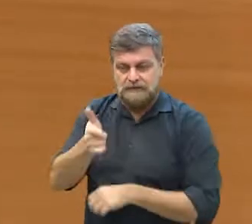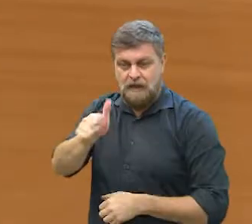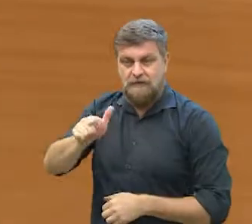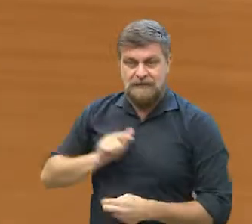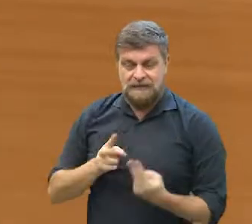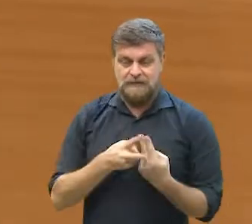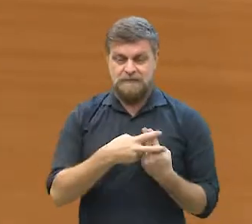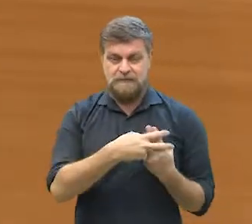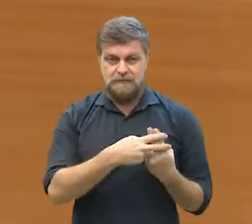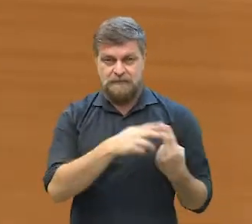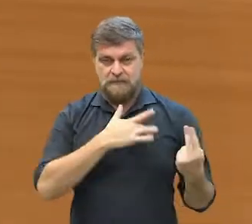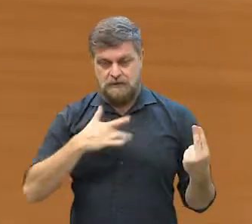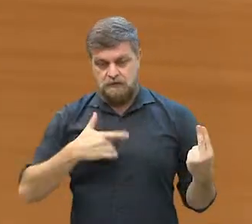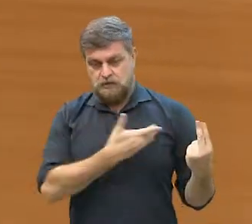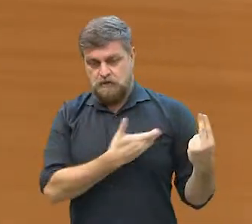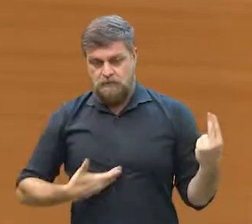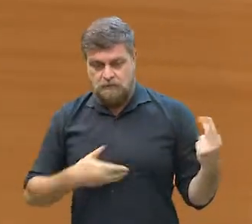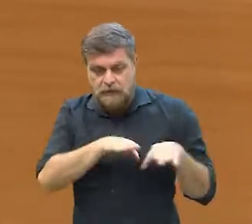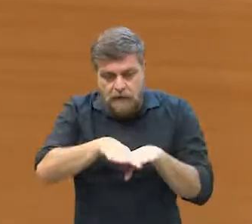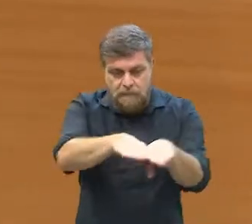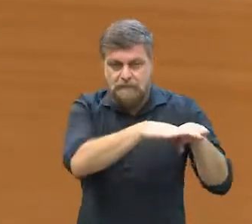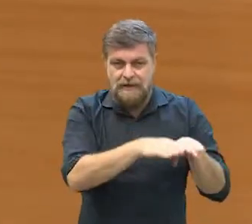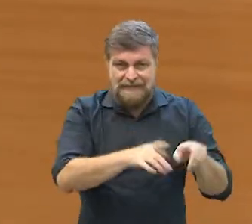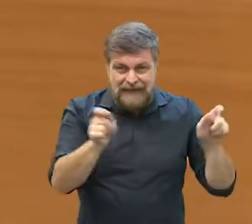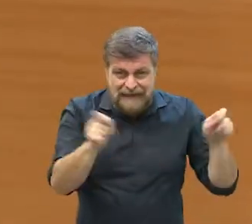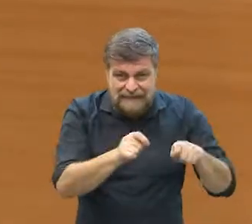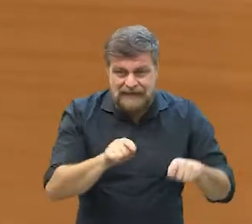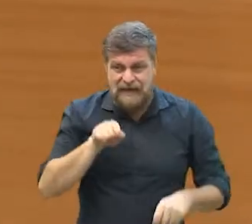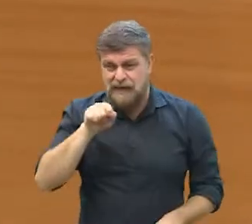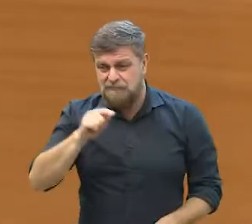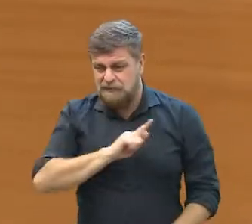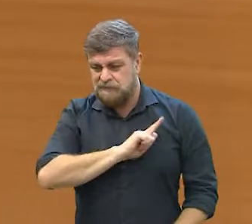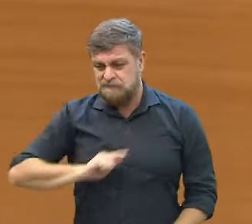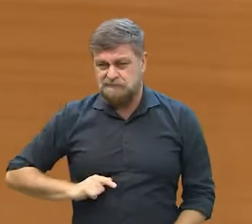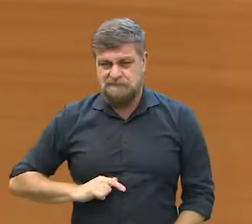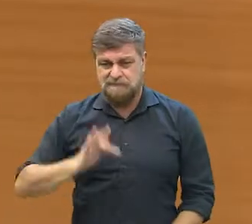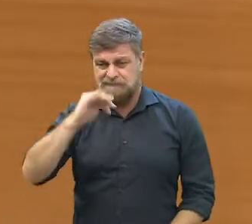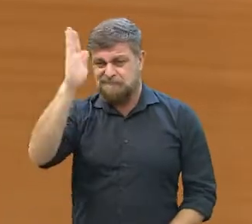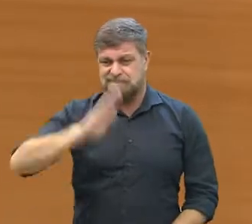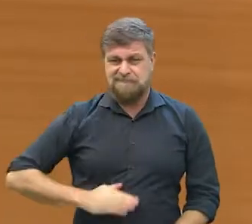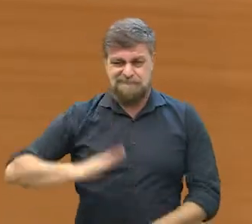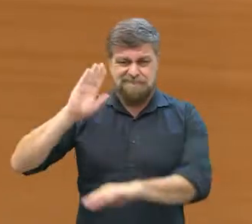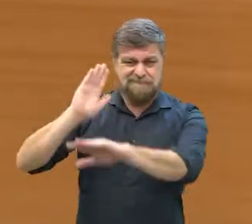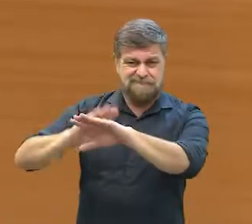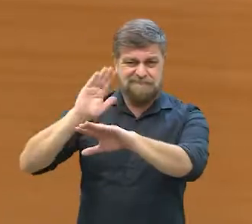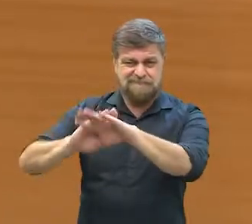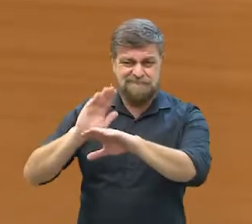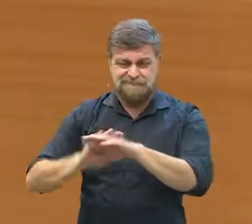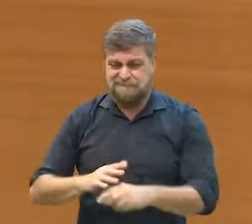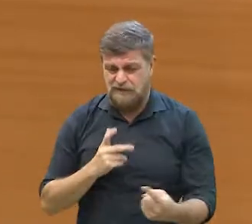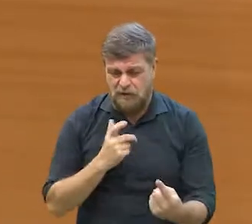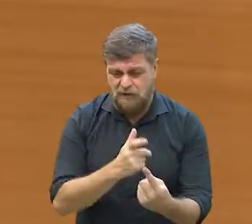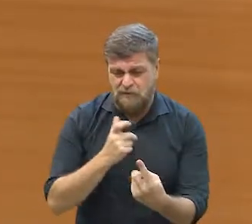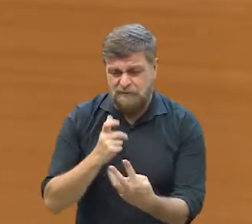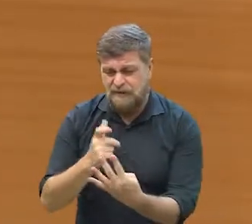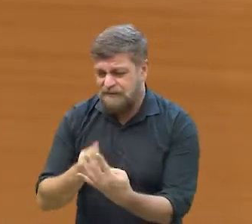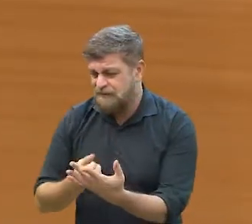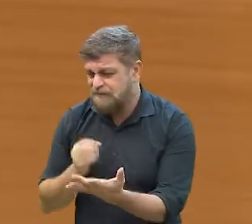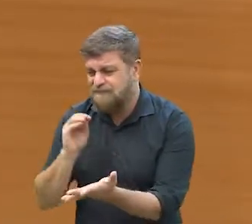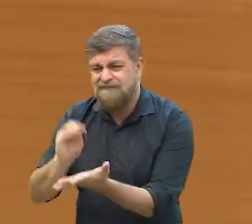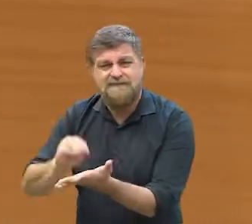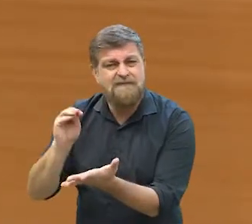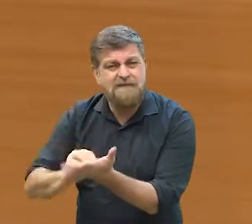E a gente tem o SUS, então não teria condições. Mas, da forma como foi montada, né? Pela falta de aquisição,